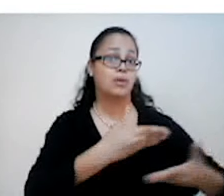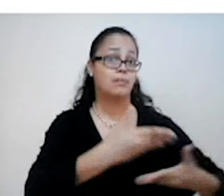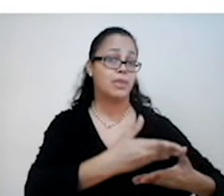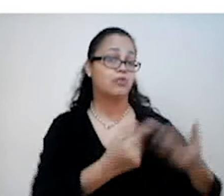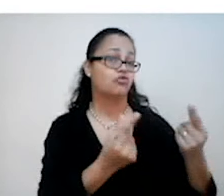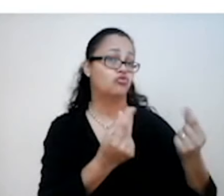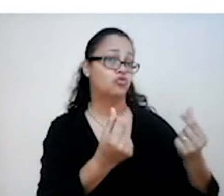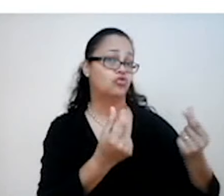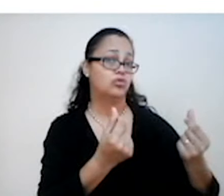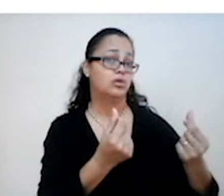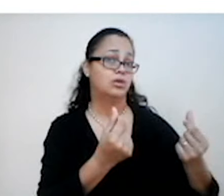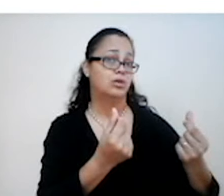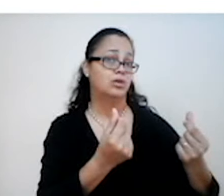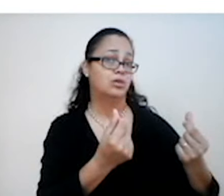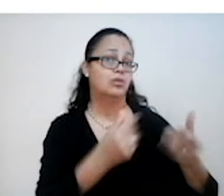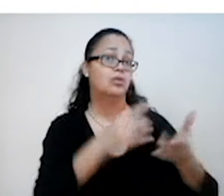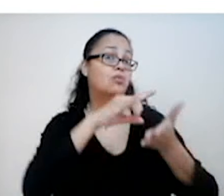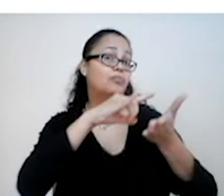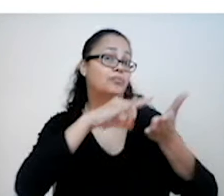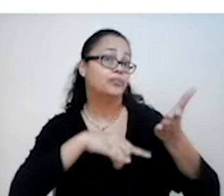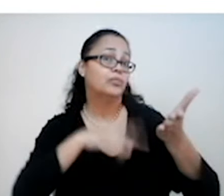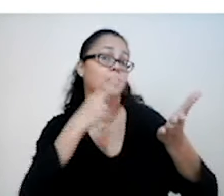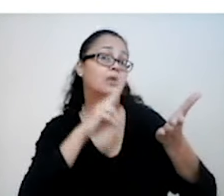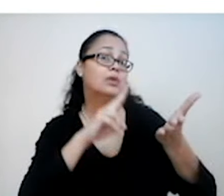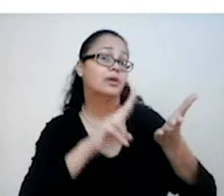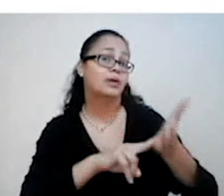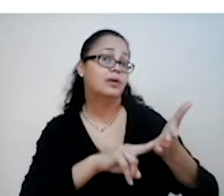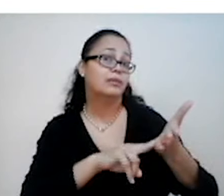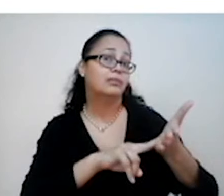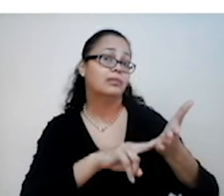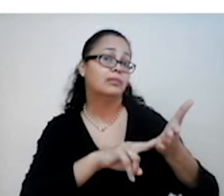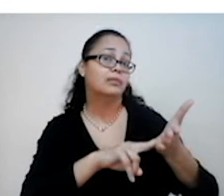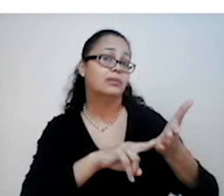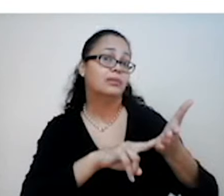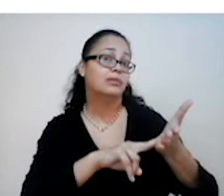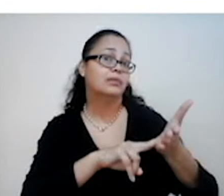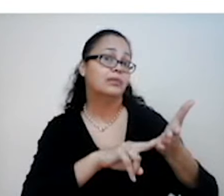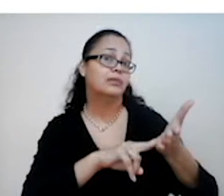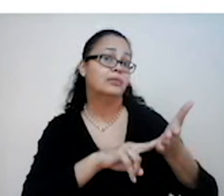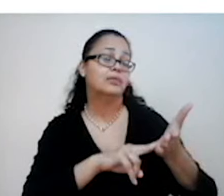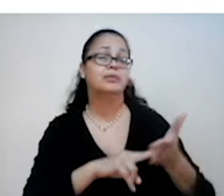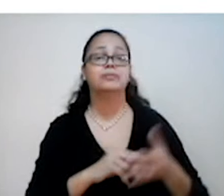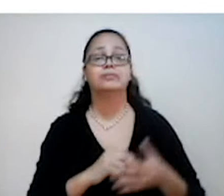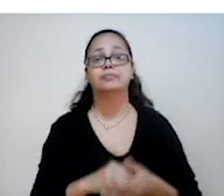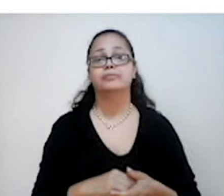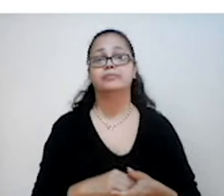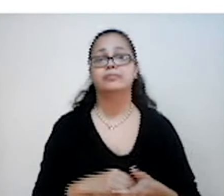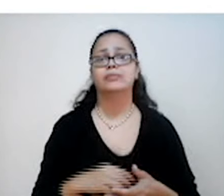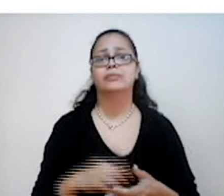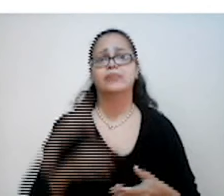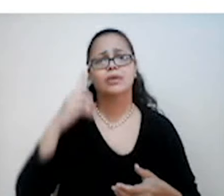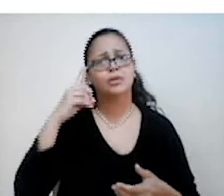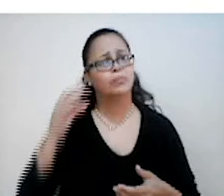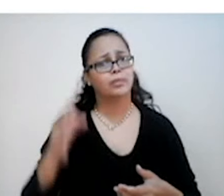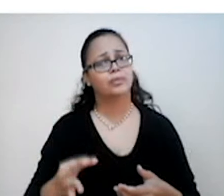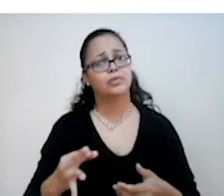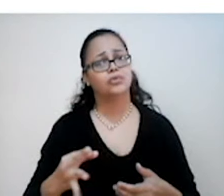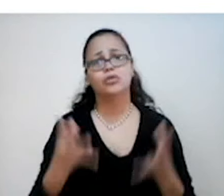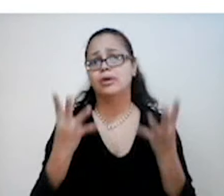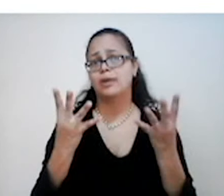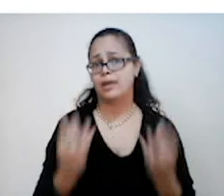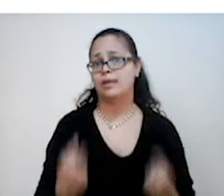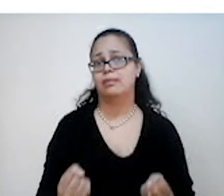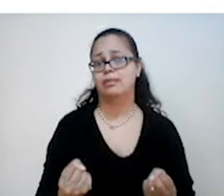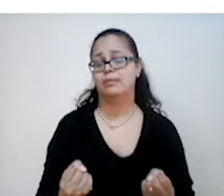dinheiro, documentado por uma carta de garantia. Uma garantia que esse que emprestou iria